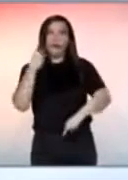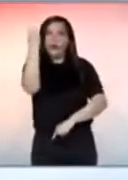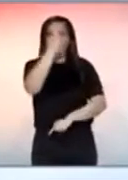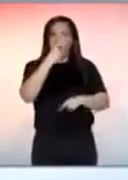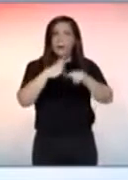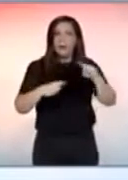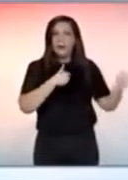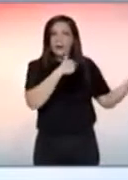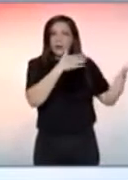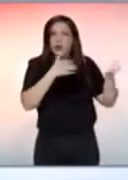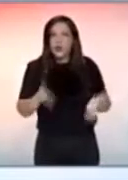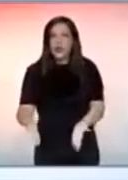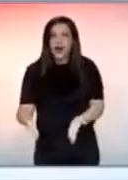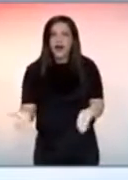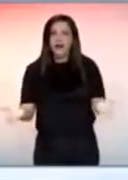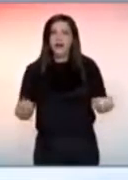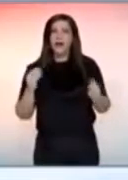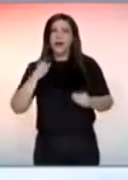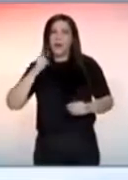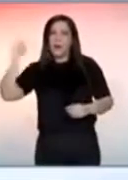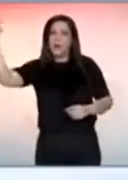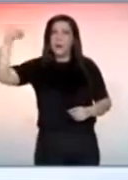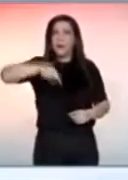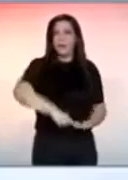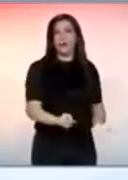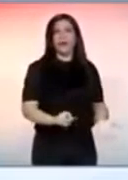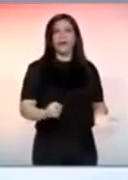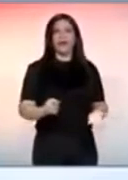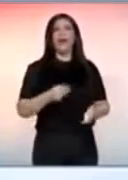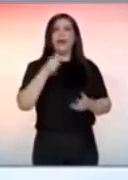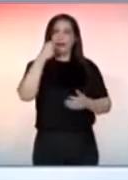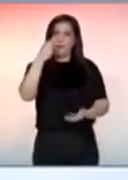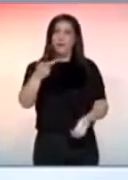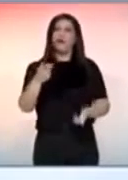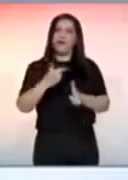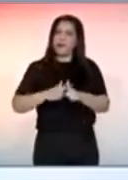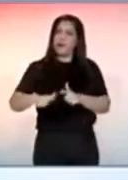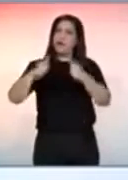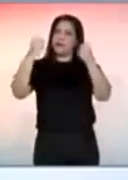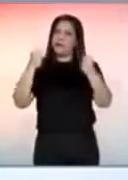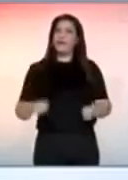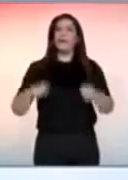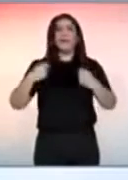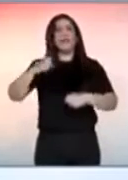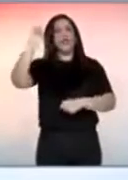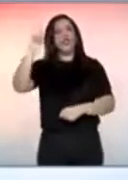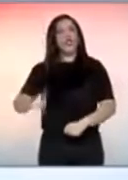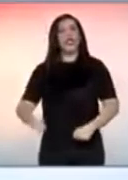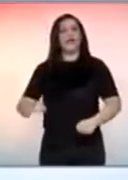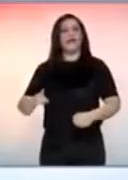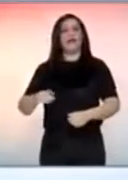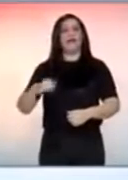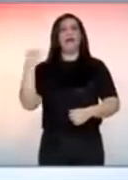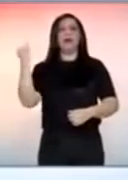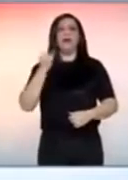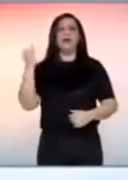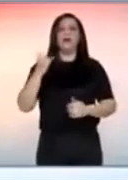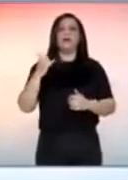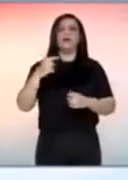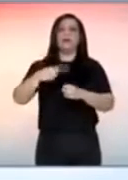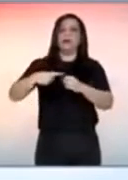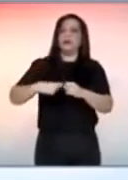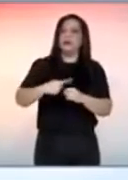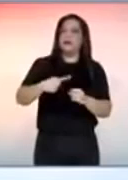da cidade, ele não tem direito à cidade. É disso que a gente está falando. É muito mais do que a locomoção. É o direito à cidade, por isso é uma prioridade do nosso governo.